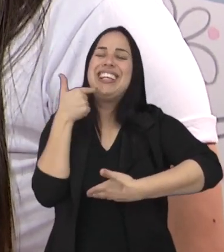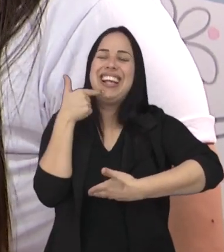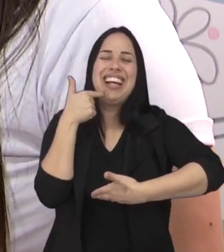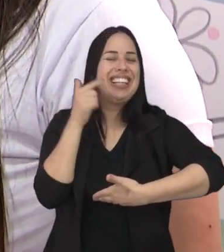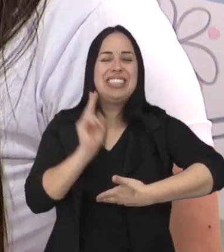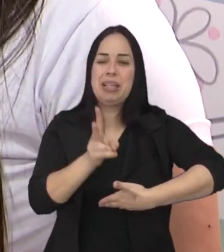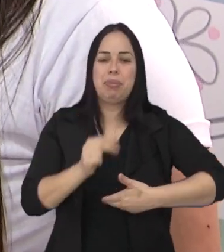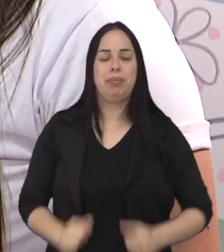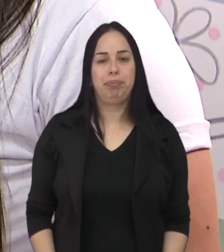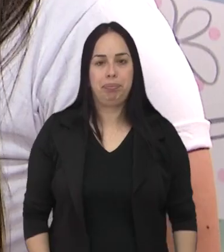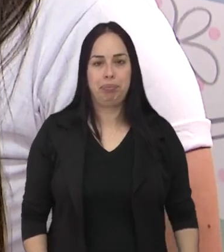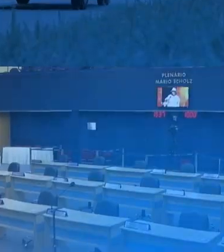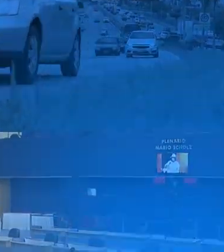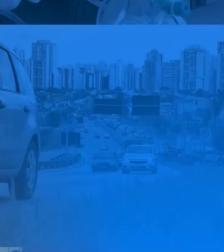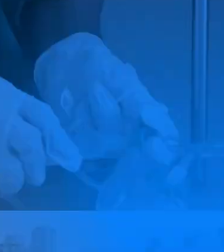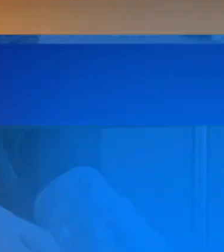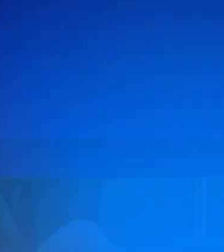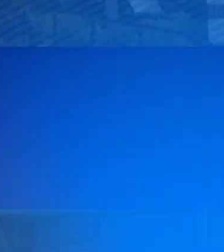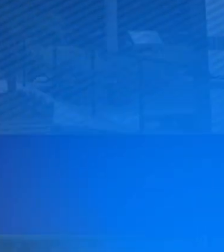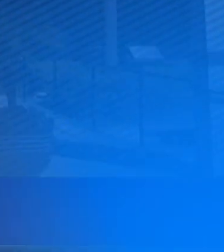acordadinha, ri bastante pra gente.